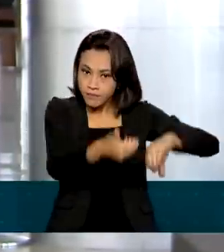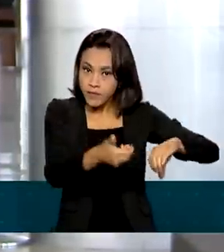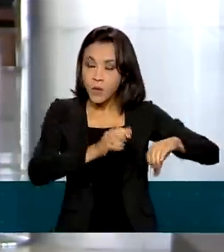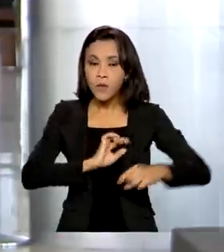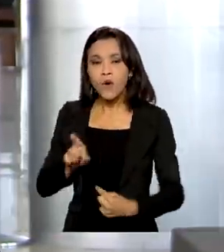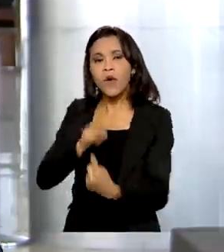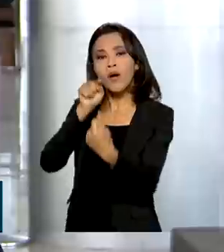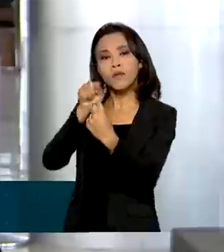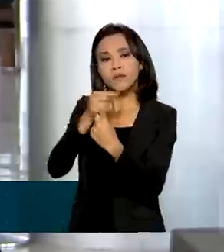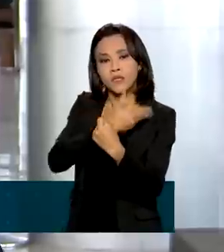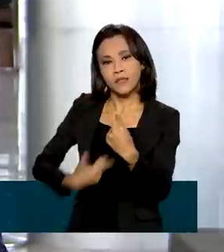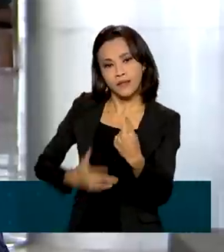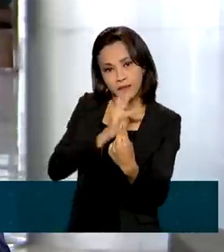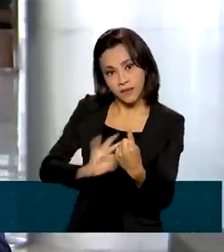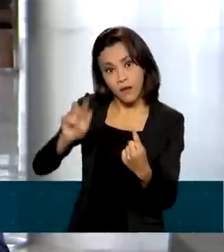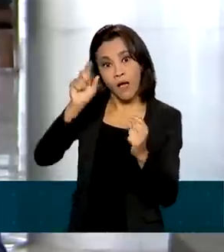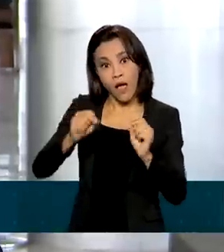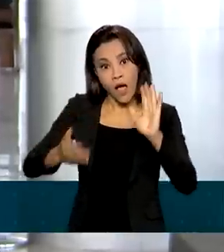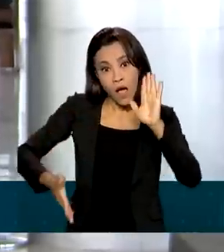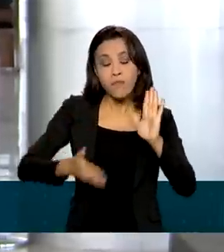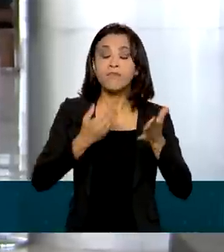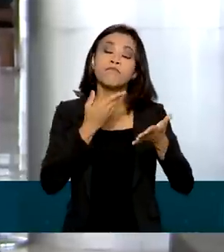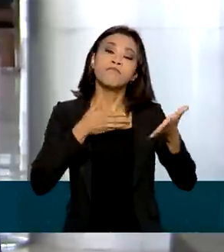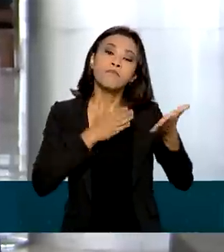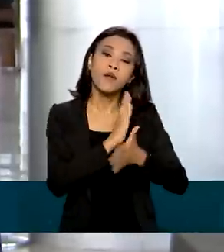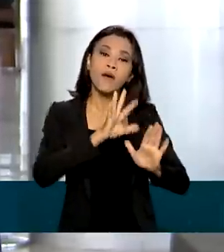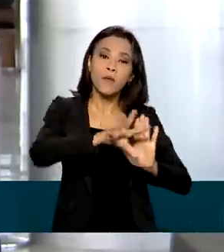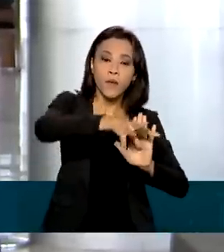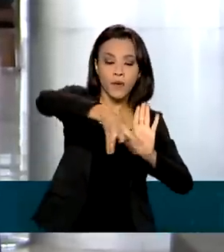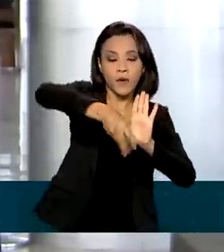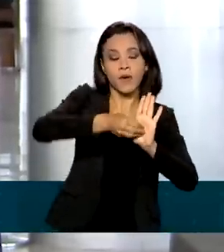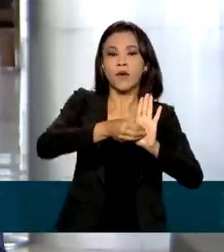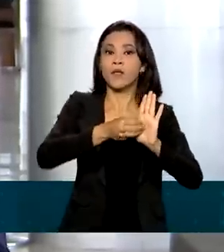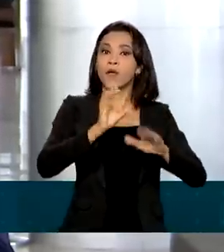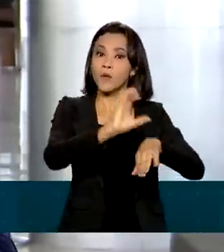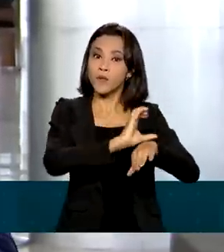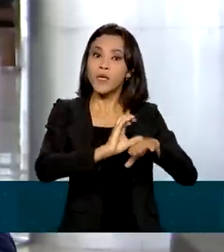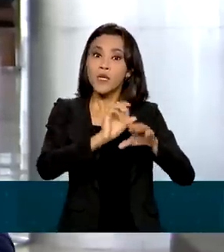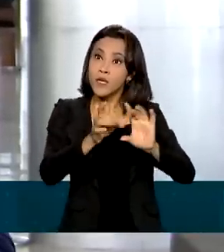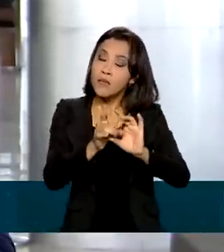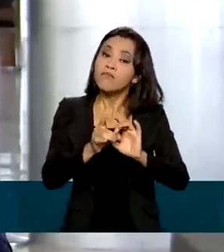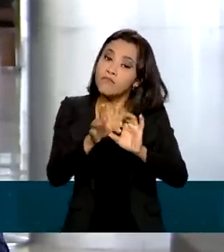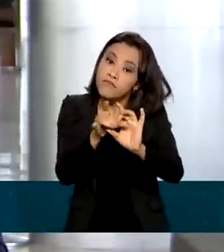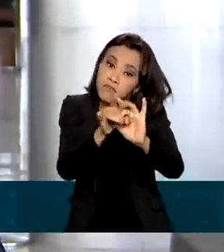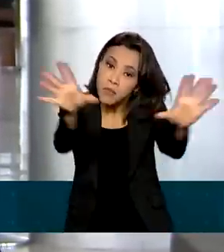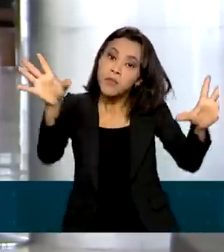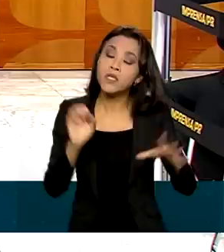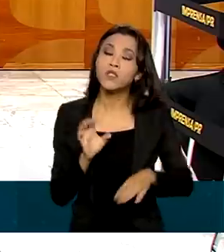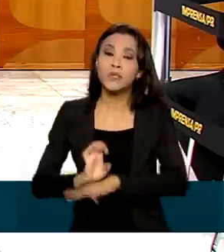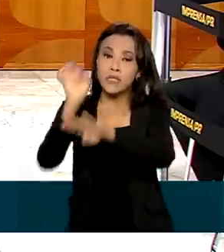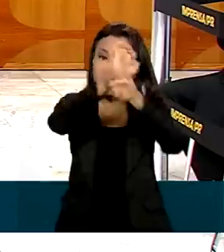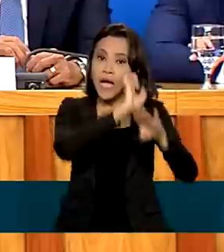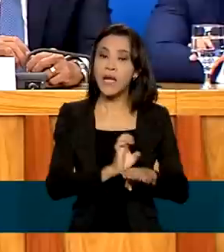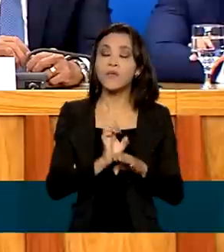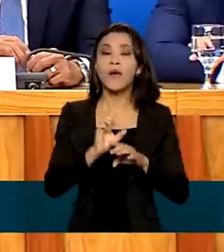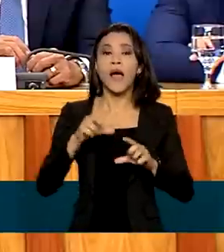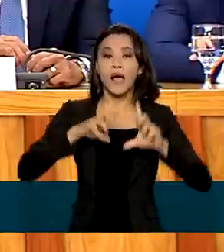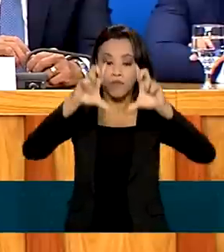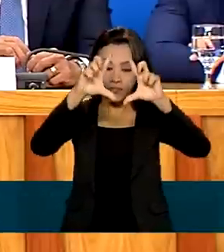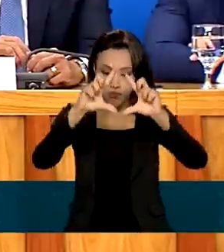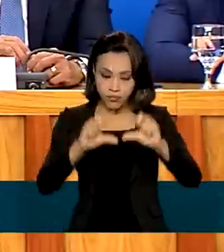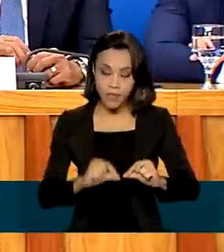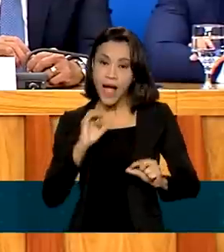governo federal é aprovar uma emenda à Constituição que autoriza os estados a zerarem o Imposto sobre Circulação de